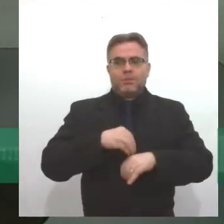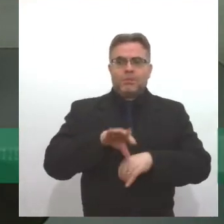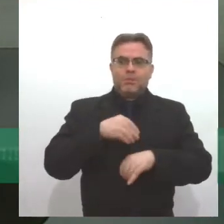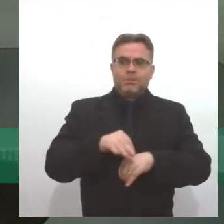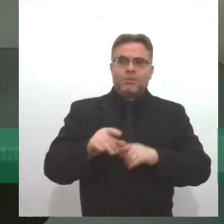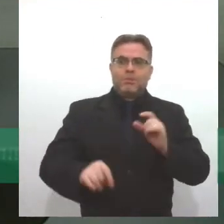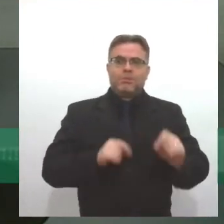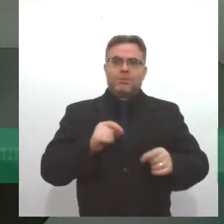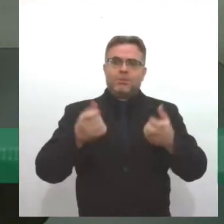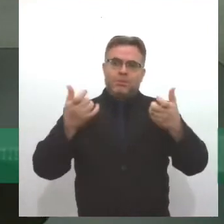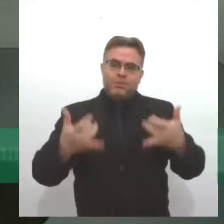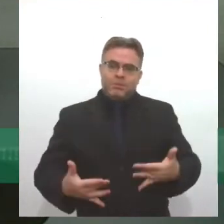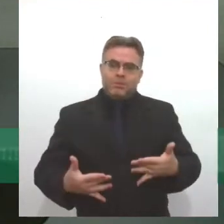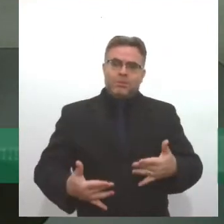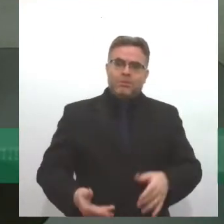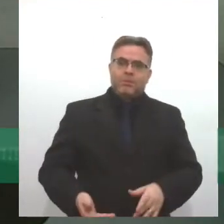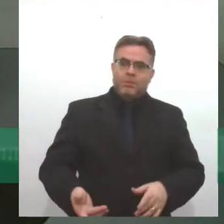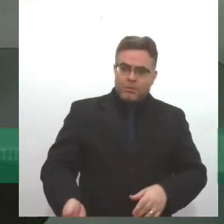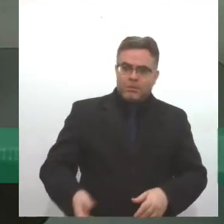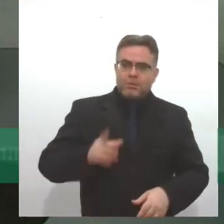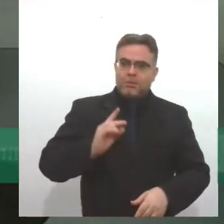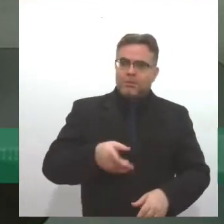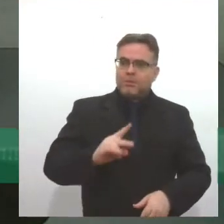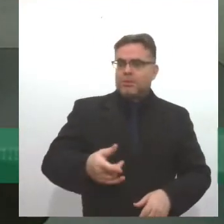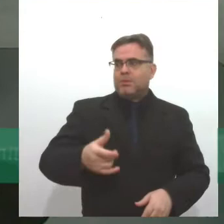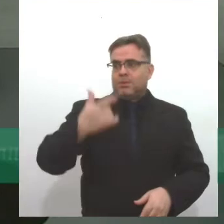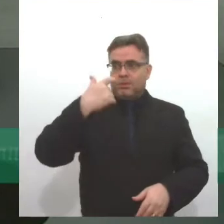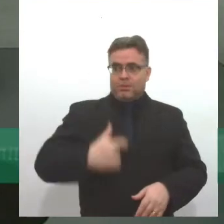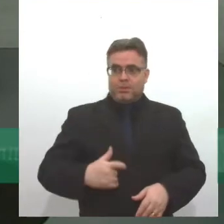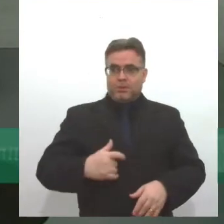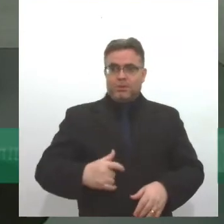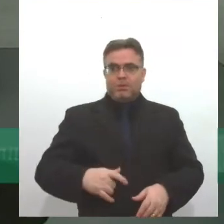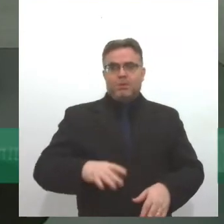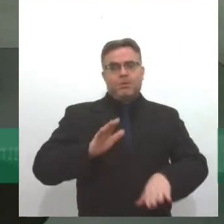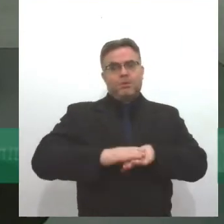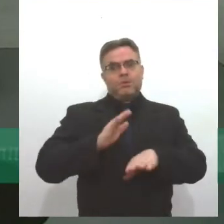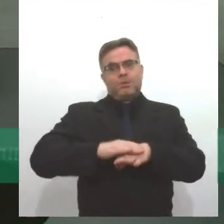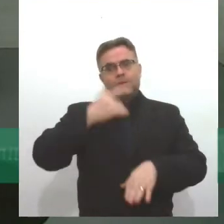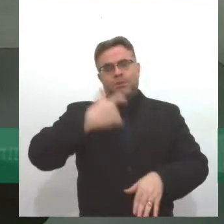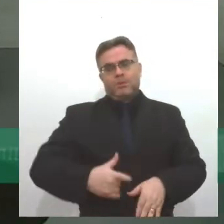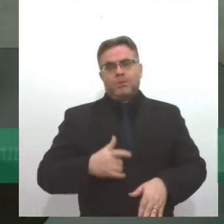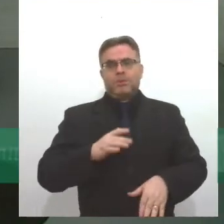sobre mim sem mim, a gente tenta sempre trazer personagens aí,